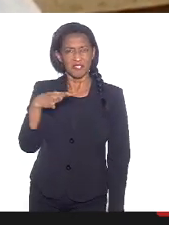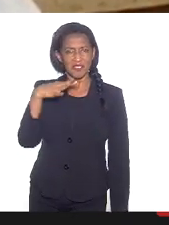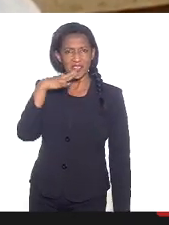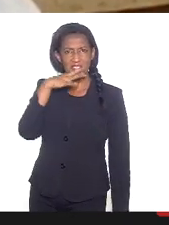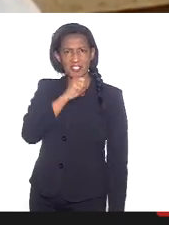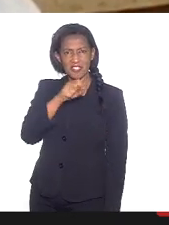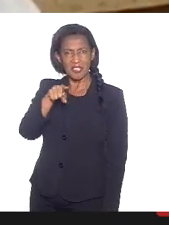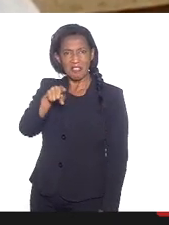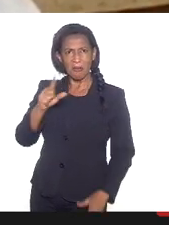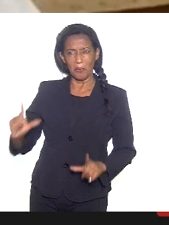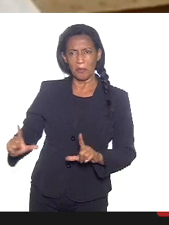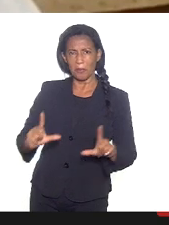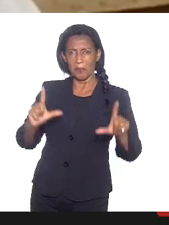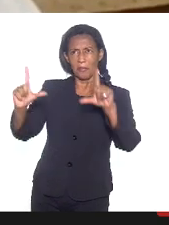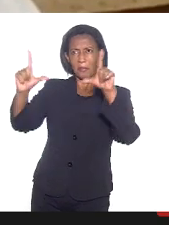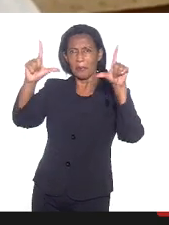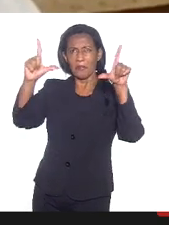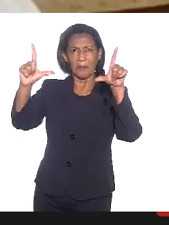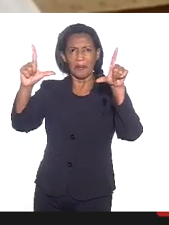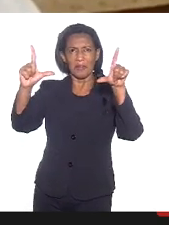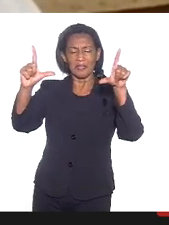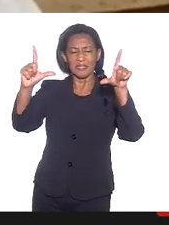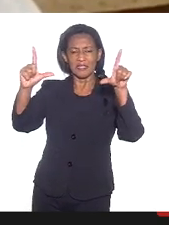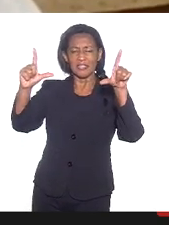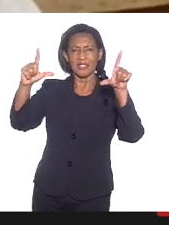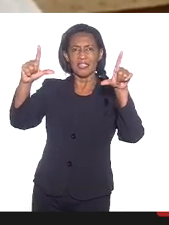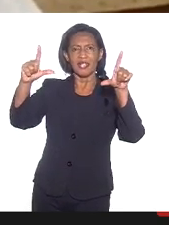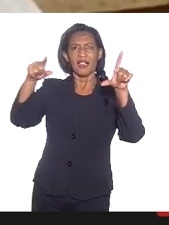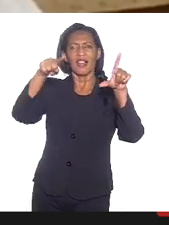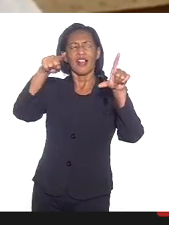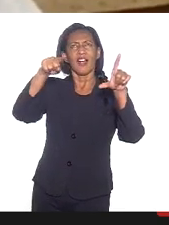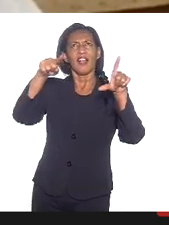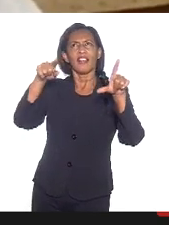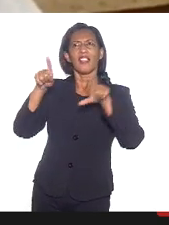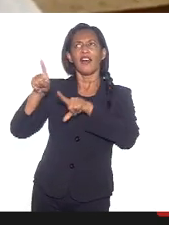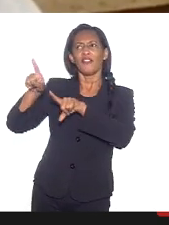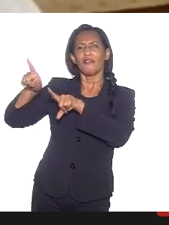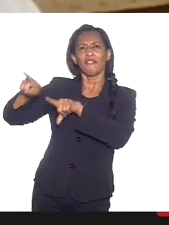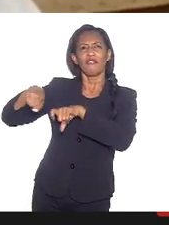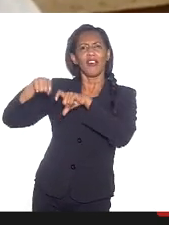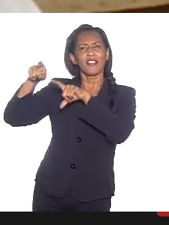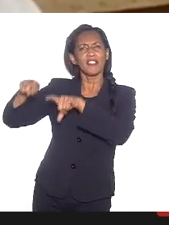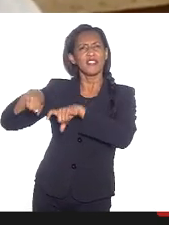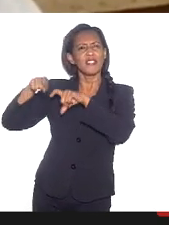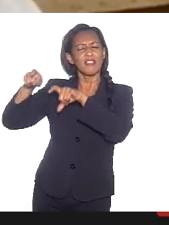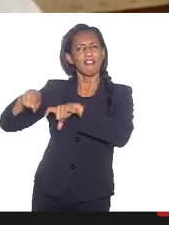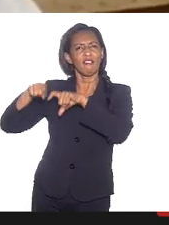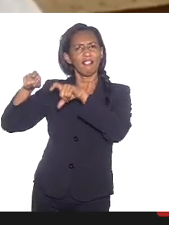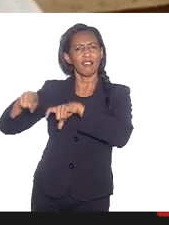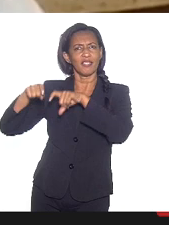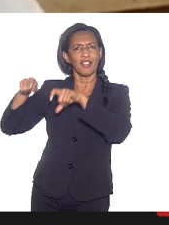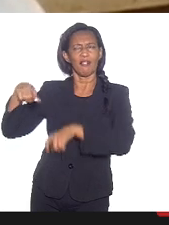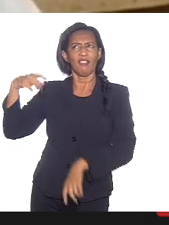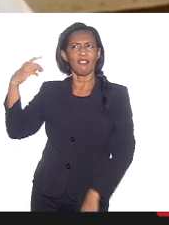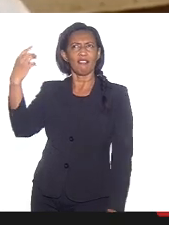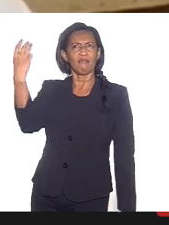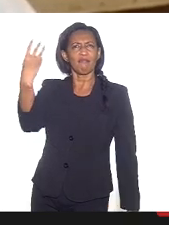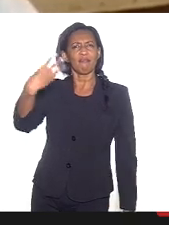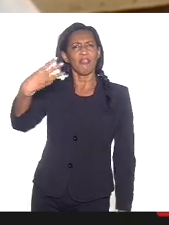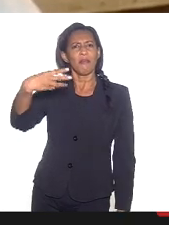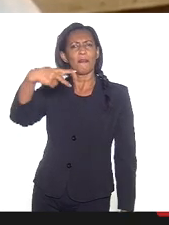num alpendre, aparentemente num alpendre na fazenda Engenheiro Passos, lá em Três Pinheiros,